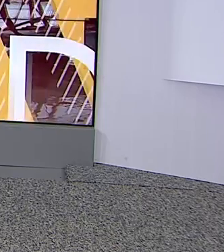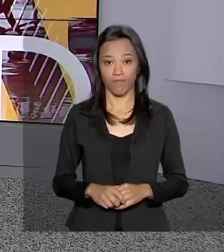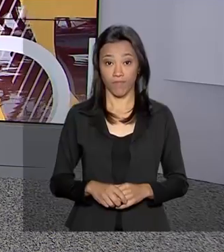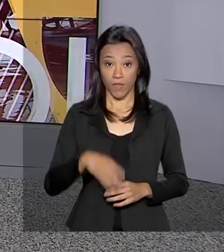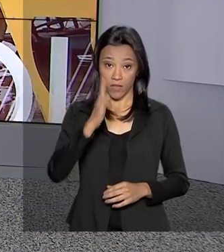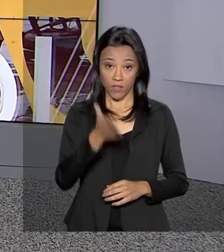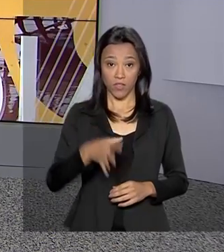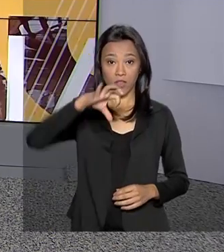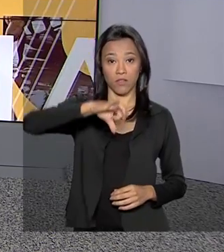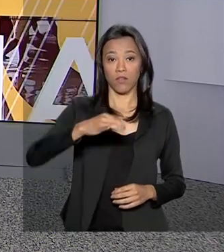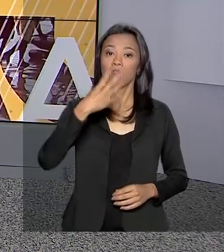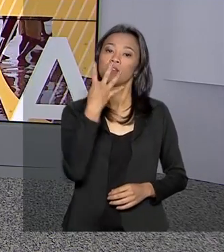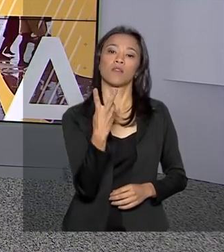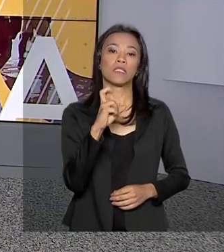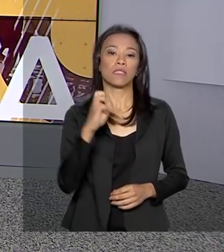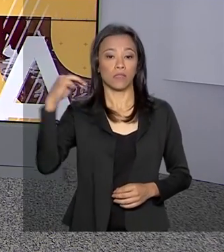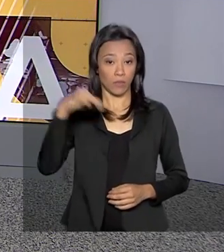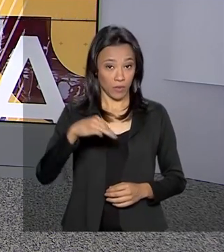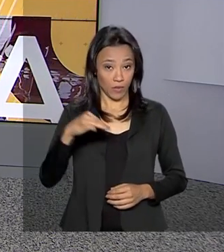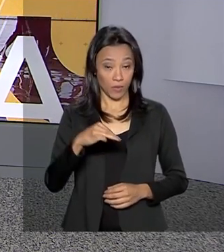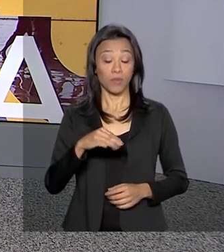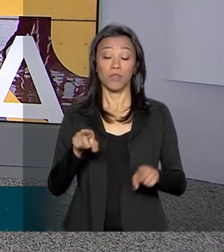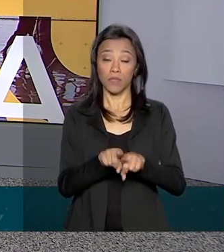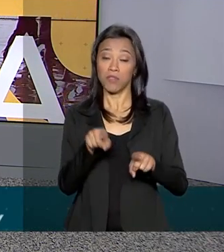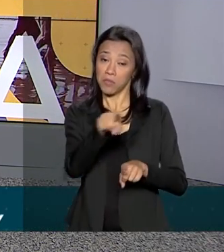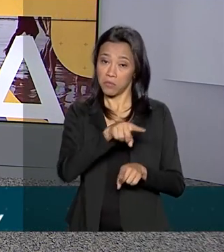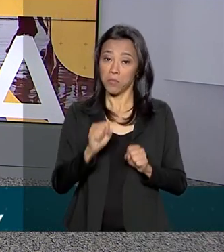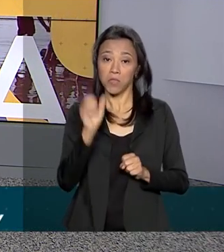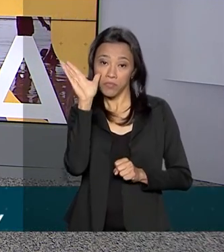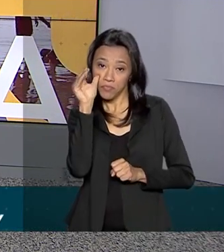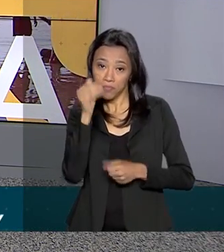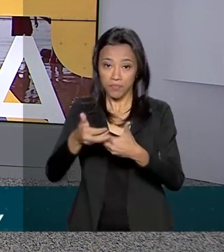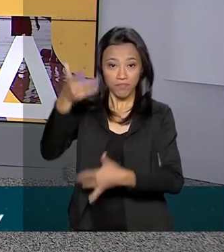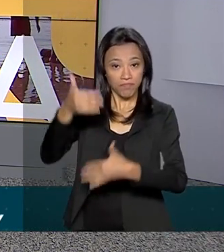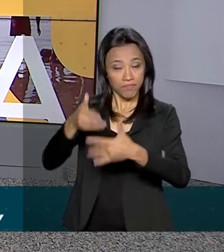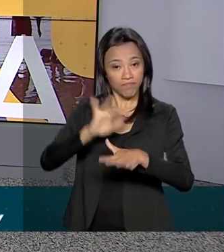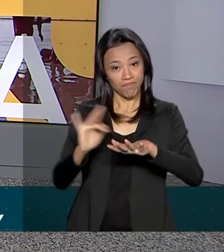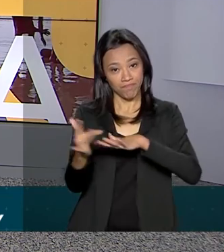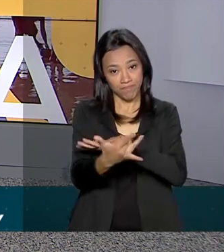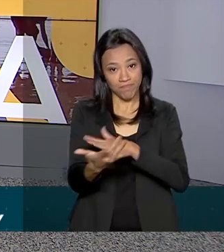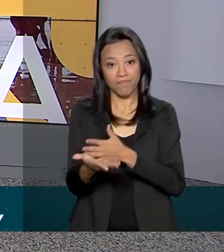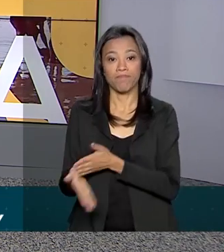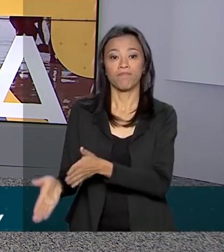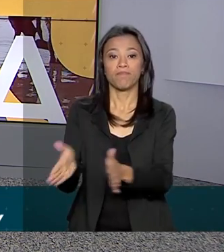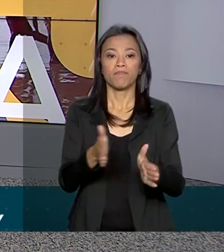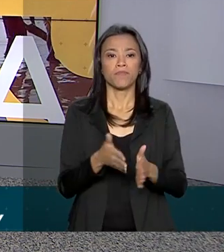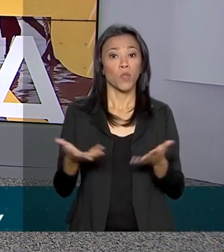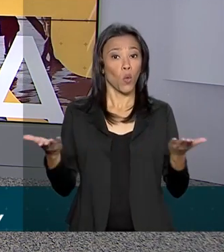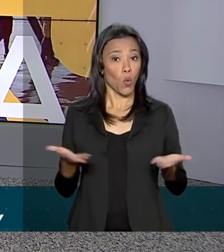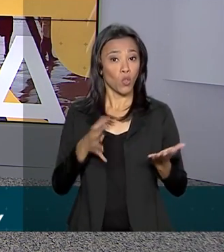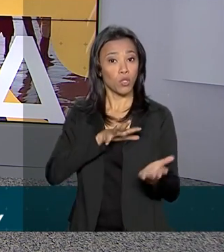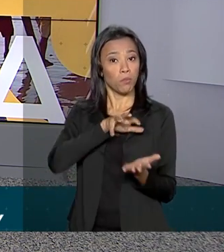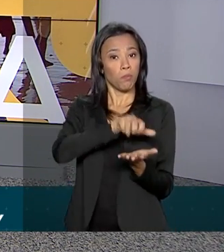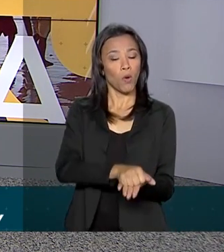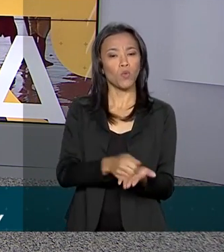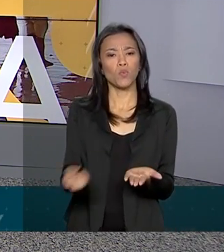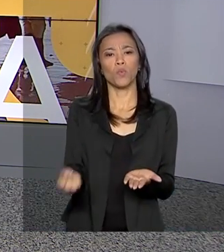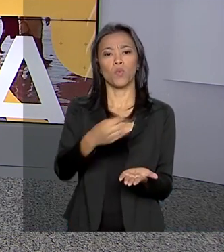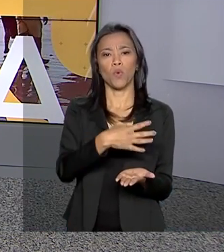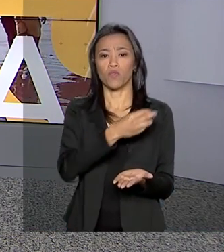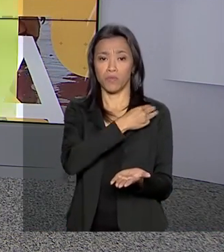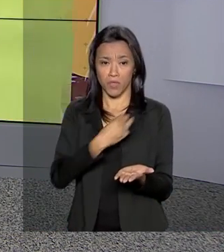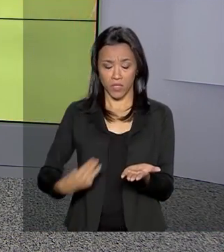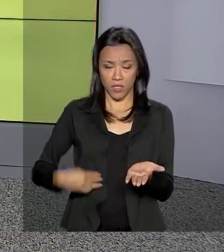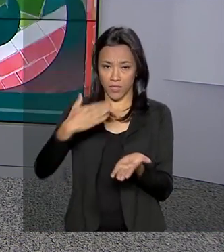São 9 horas e 45 minutos. Estamos ao vivo também pelas nossas redes sociais. Toma posse hoje o novo ministro da